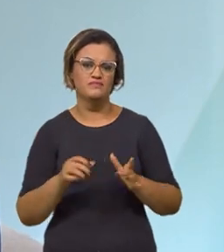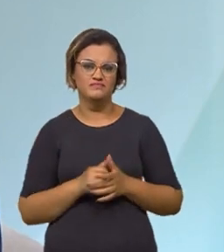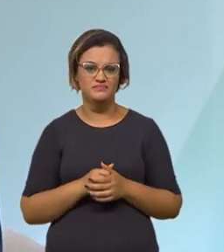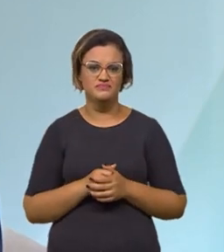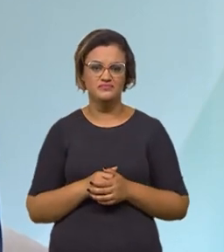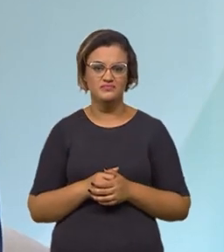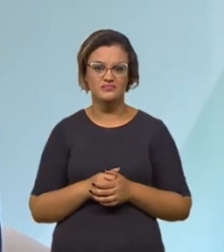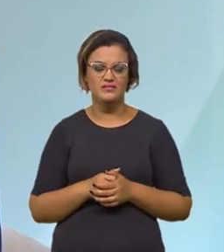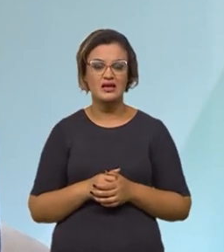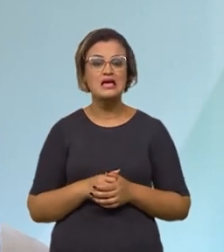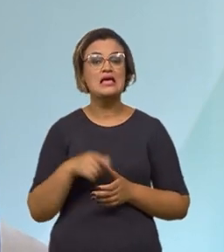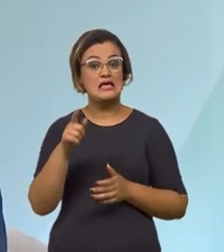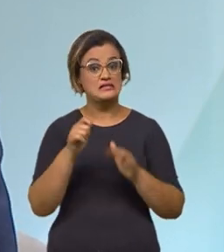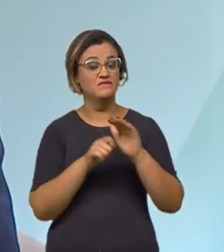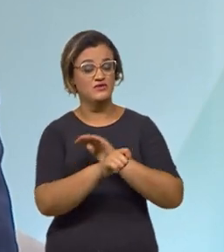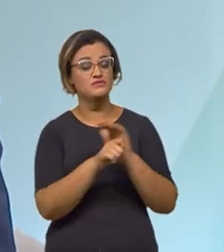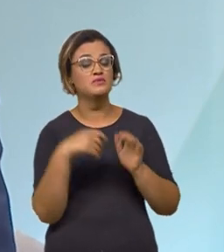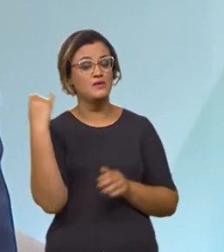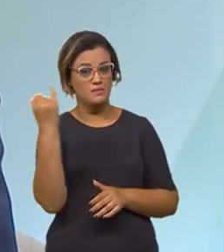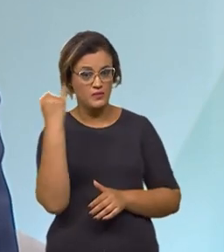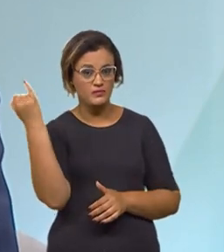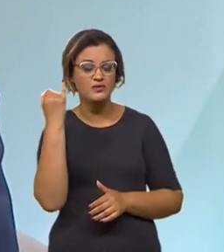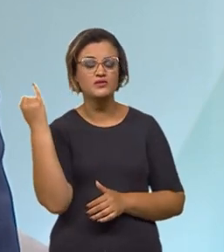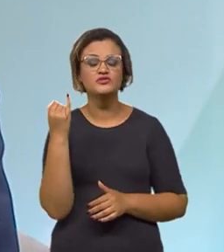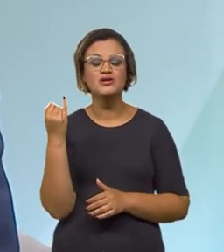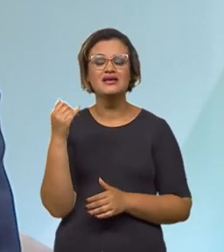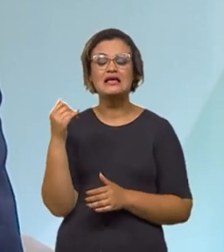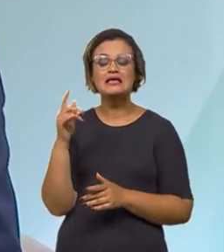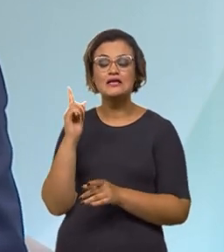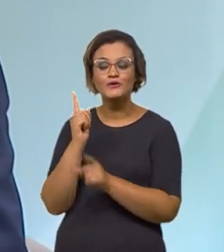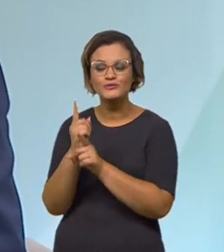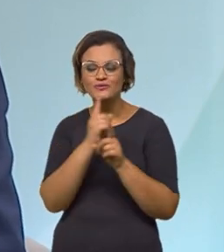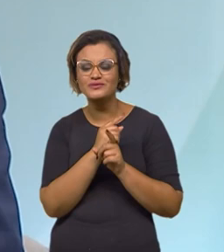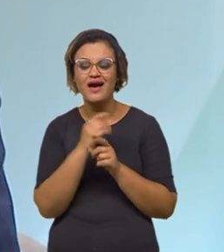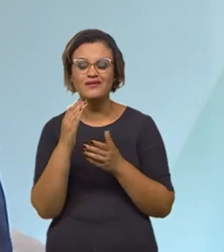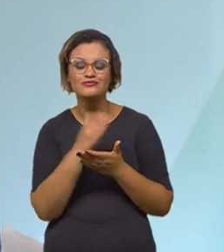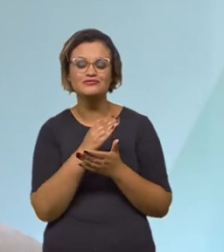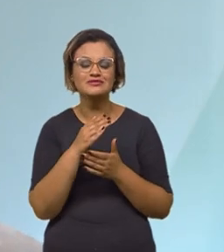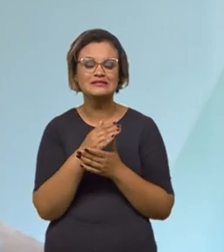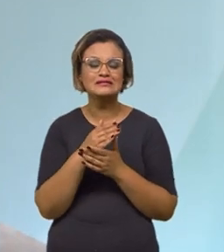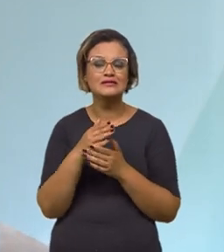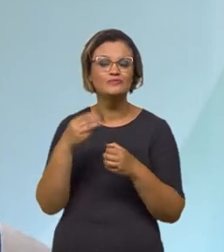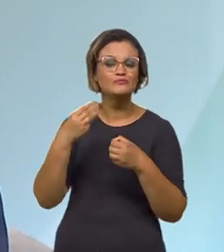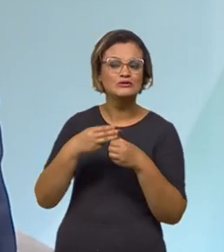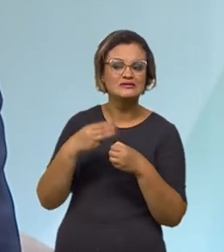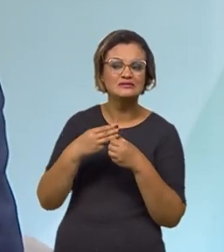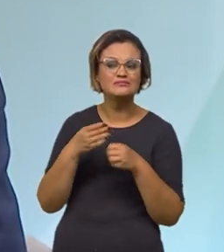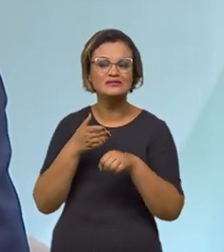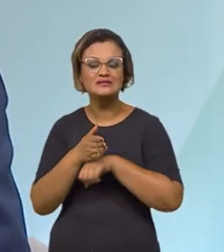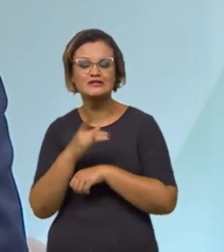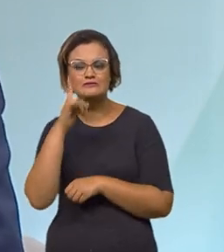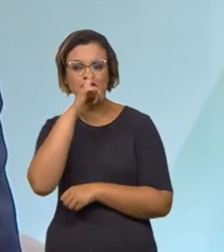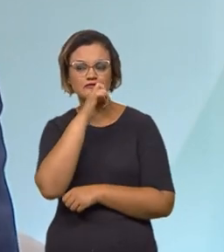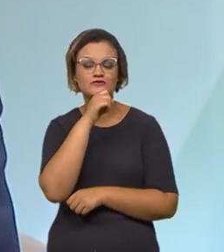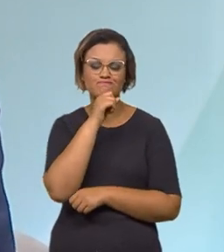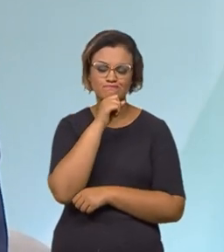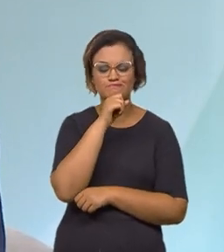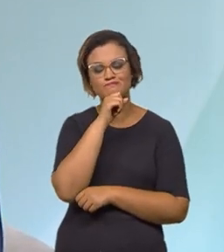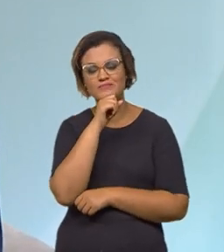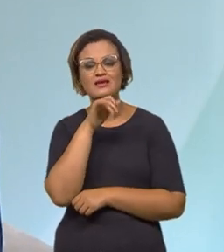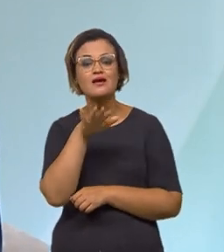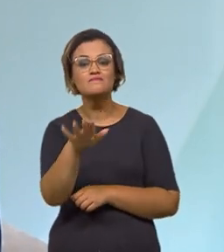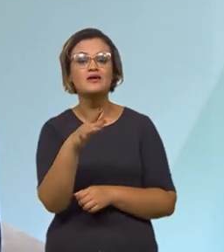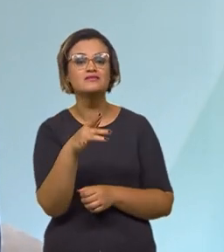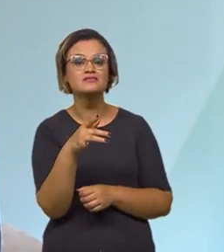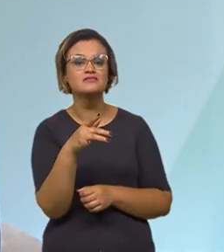O investimento é um investimento importante, que vai tirar grandes gargalos de acessos a municípios, que ficam entre Rio e São Paulo. Foco é que a gente dê mais fluidez